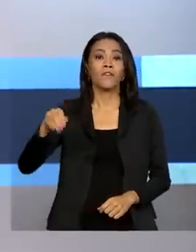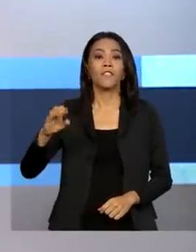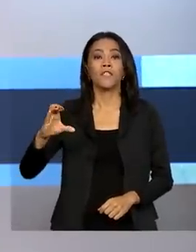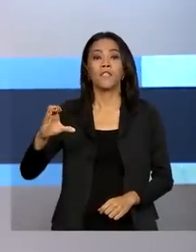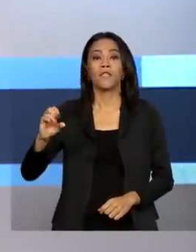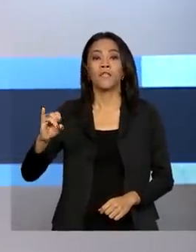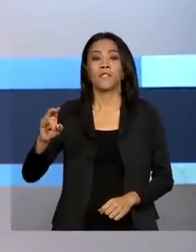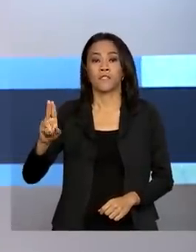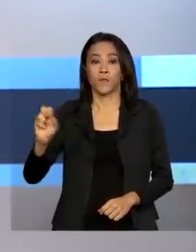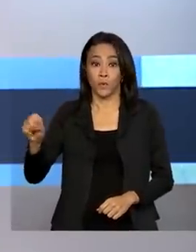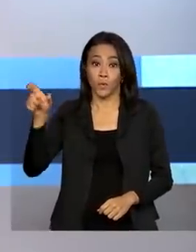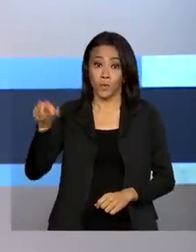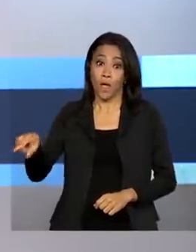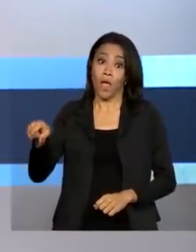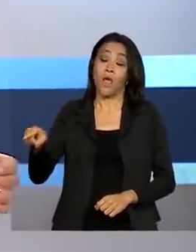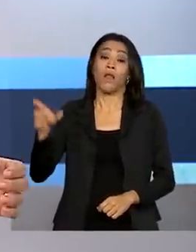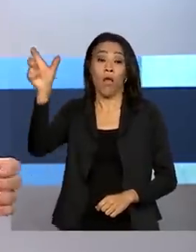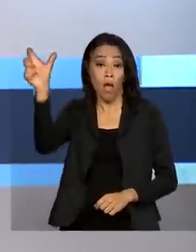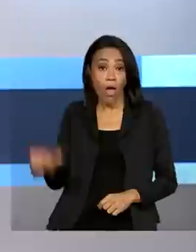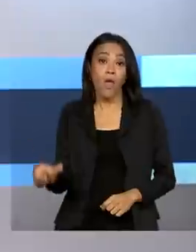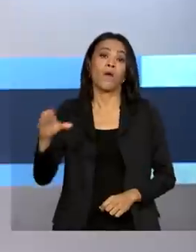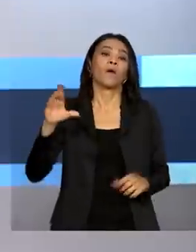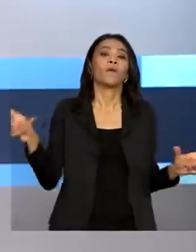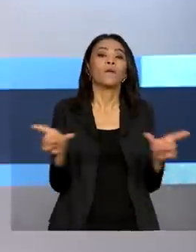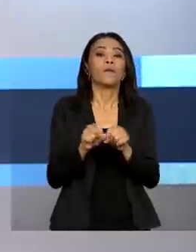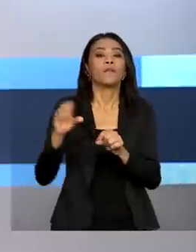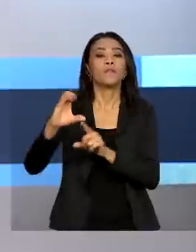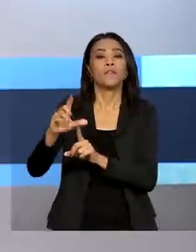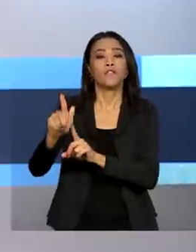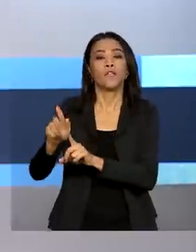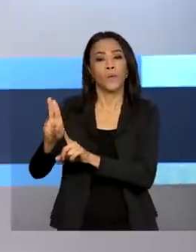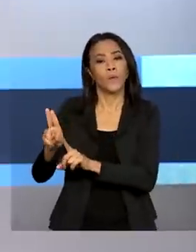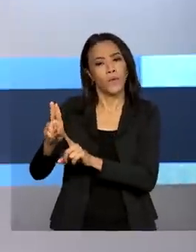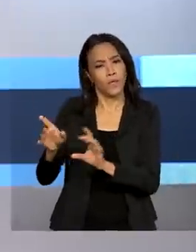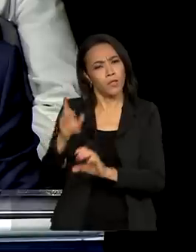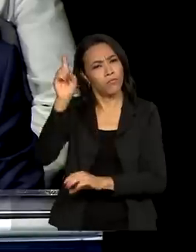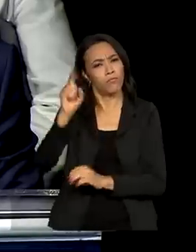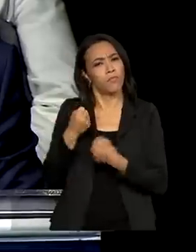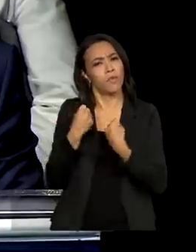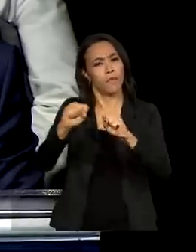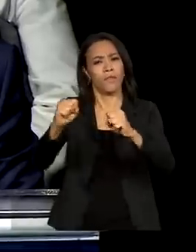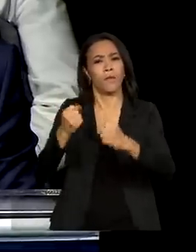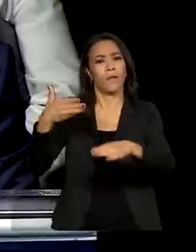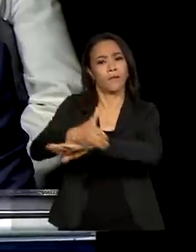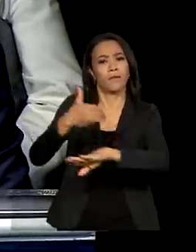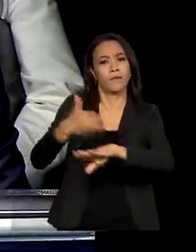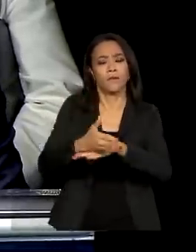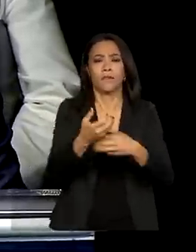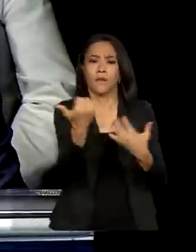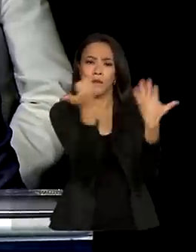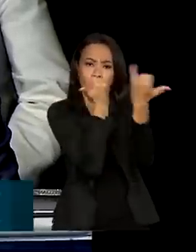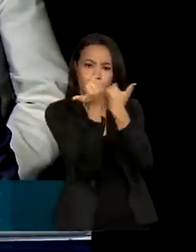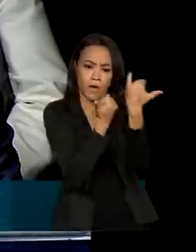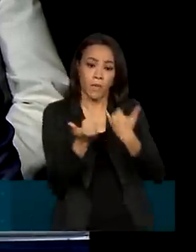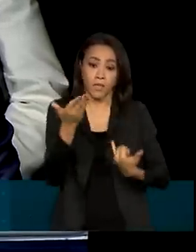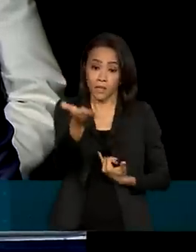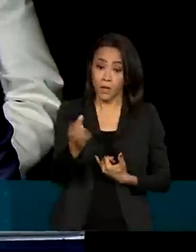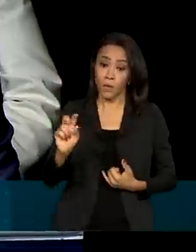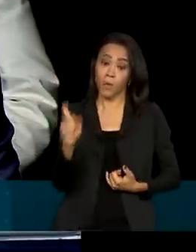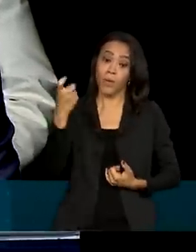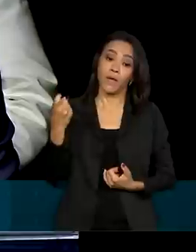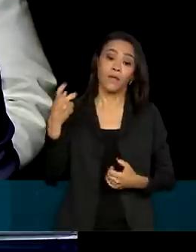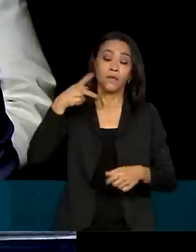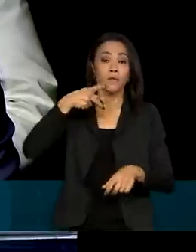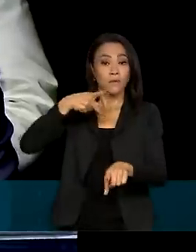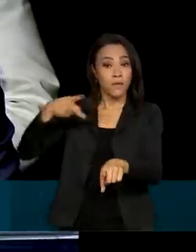Controadoria-Geral da União e defendeu o acesso à informação. O ex-presidente do Conselho Administrativo de